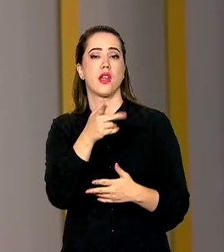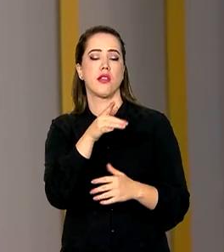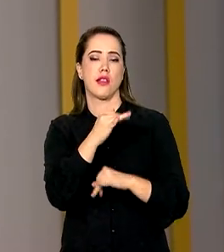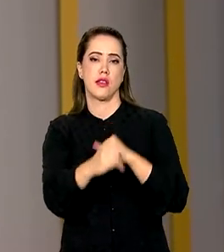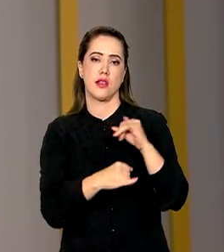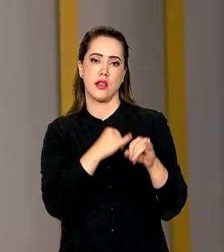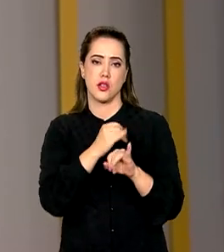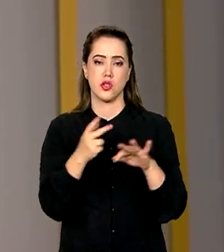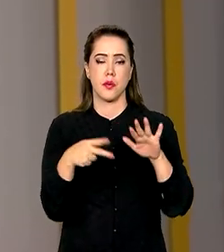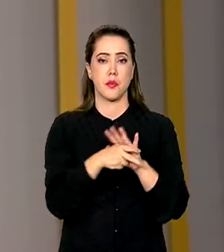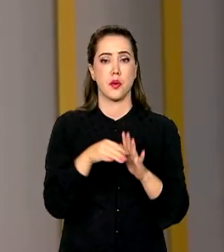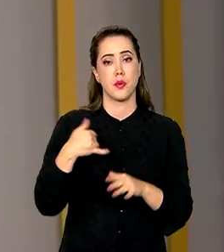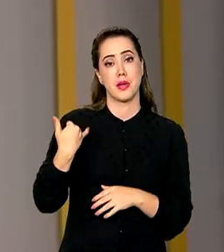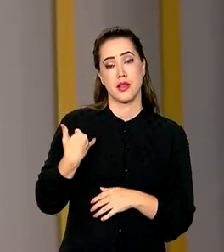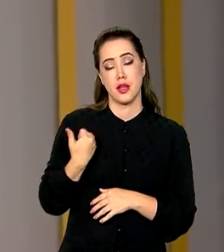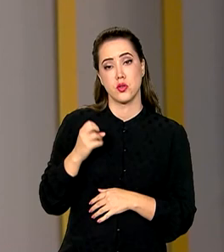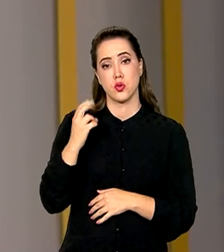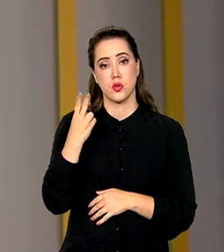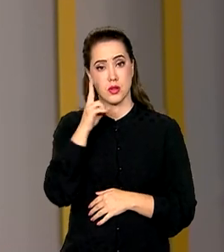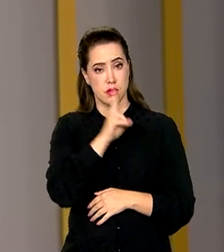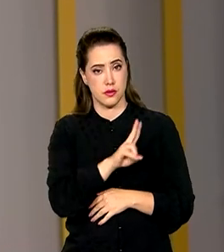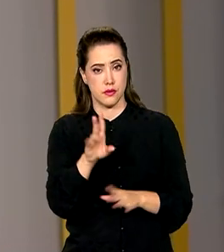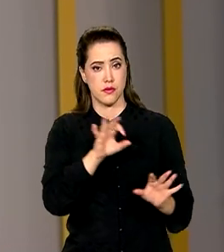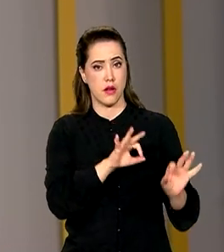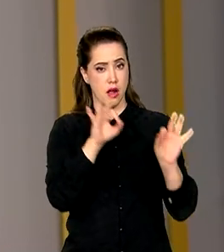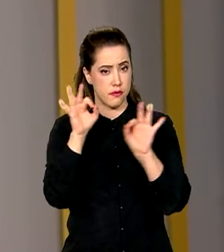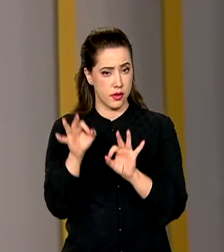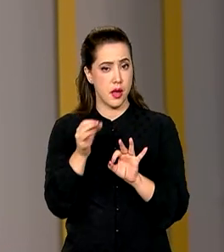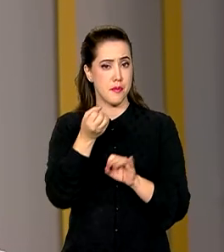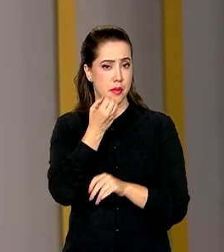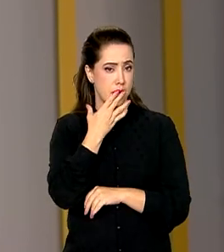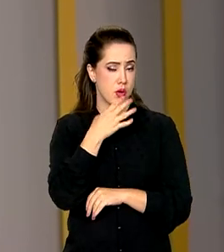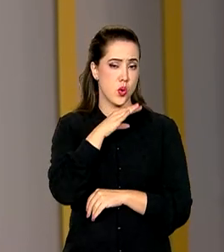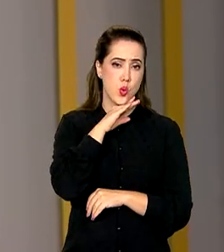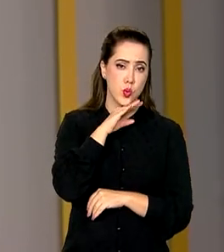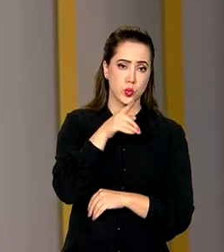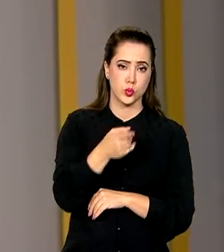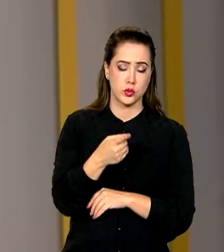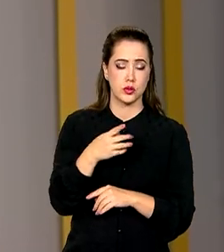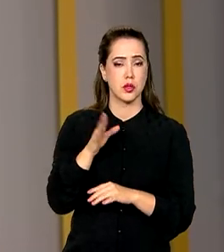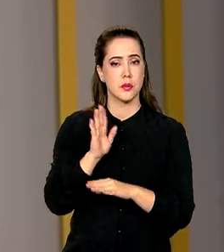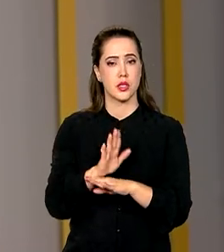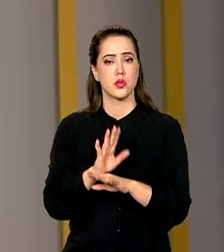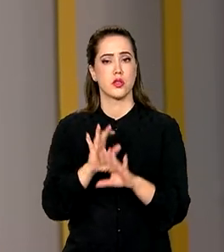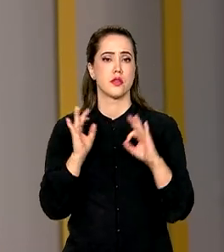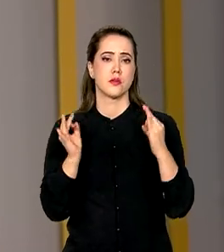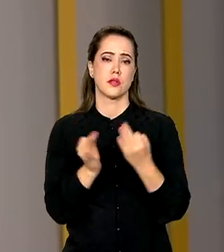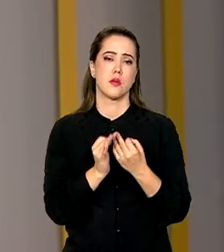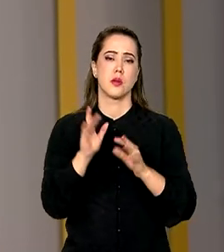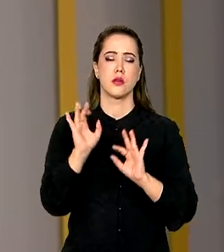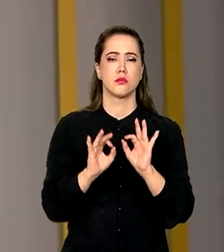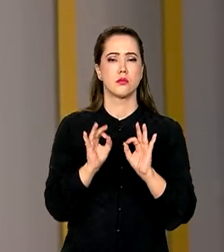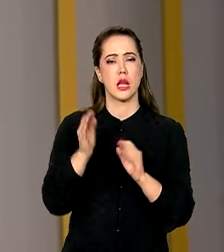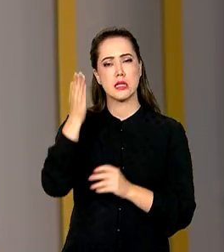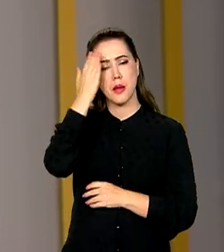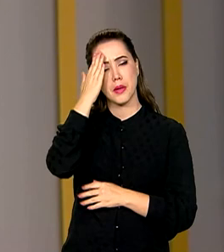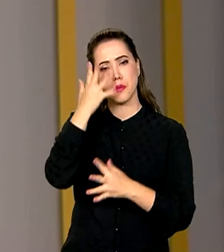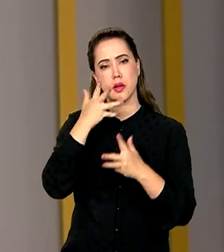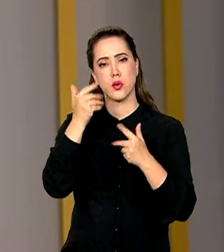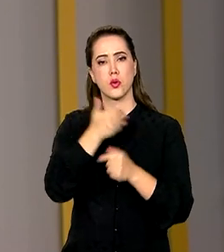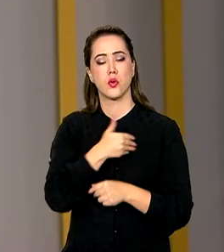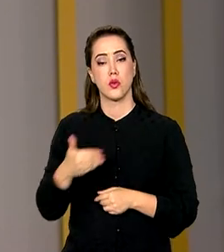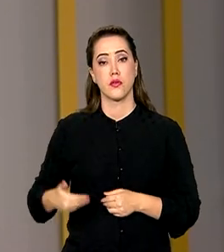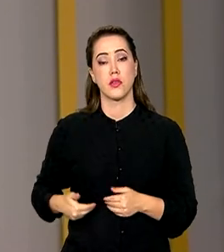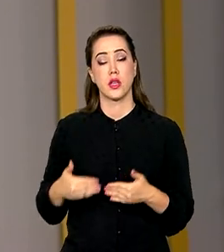próprios para a idade? Ou se o que assistem está fazendo bem ou mal? Para ajudar as famílias a se orientarem melhor, o